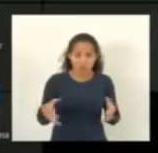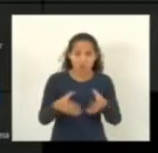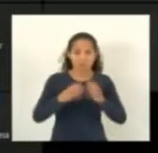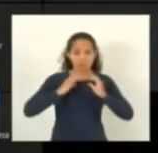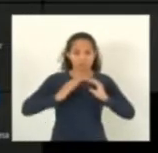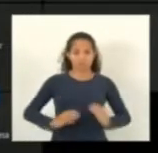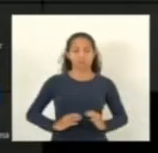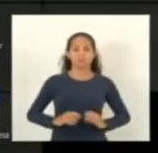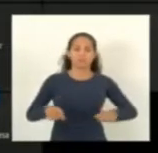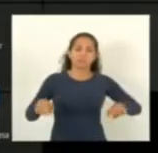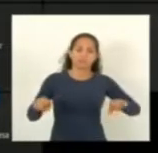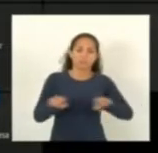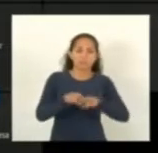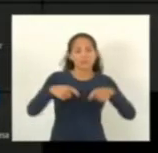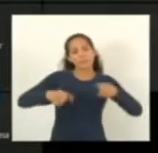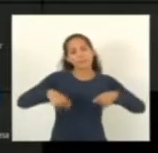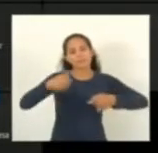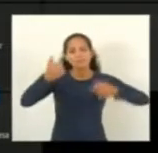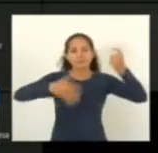precisa ser ouvida nessa matéria.